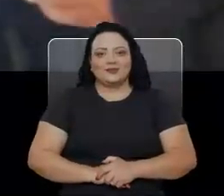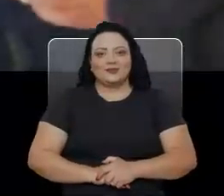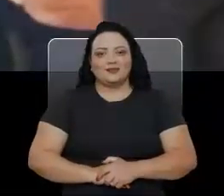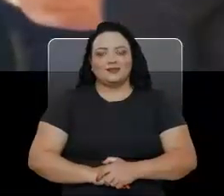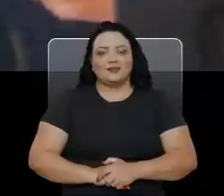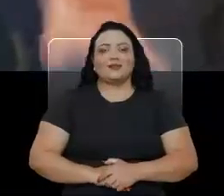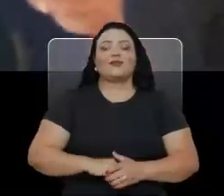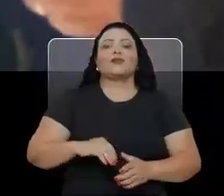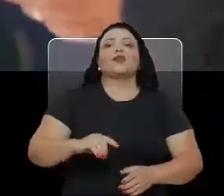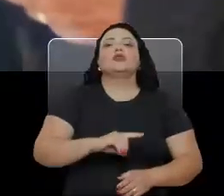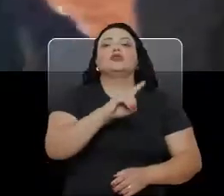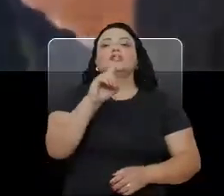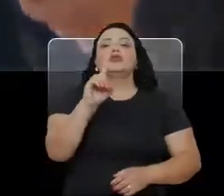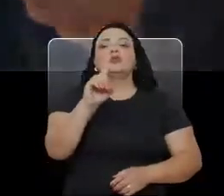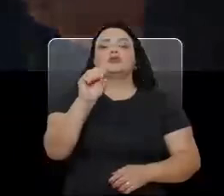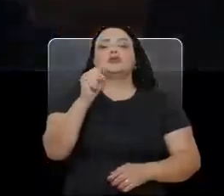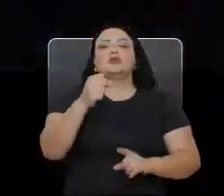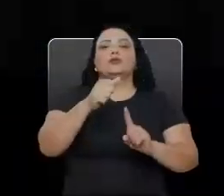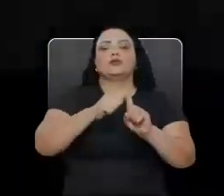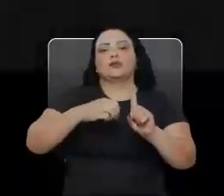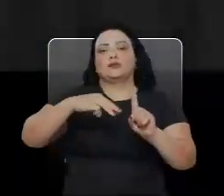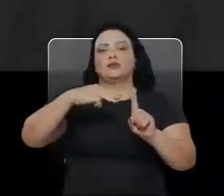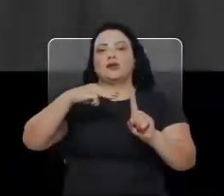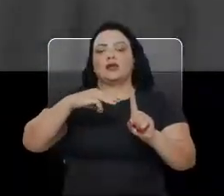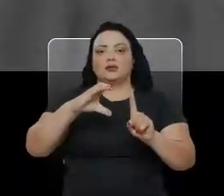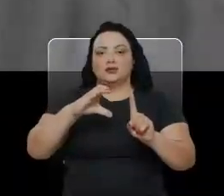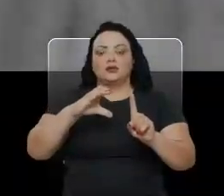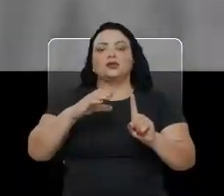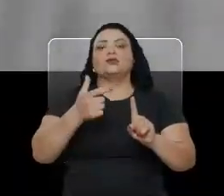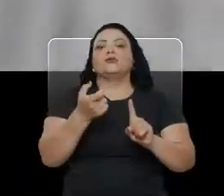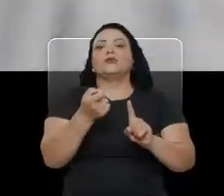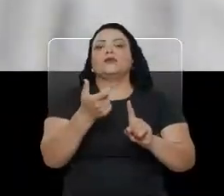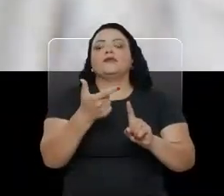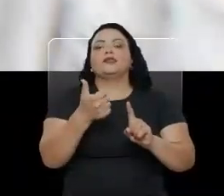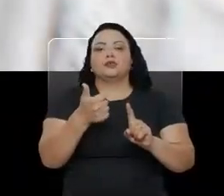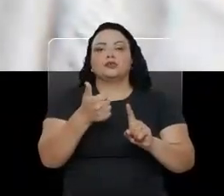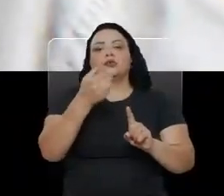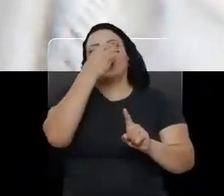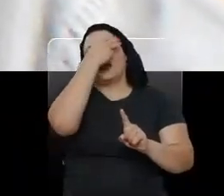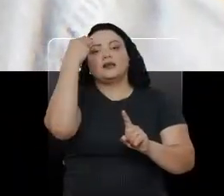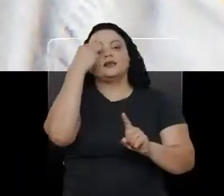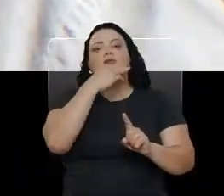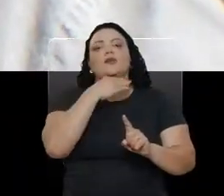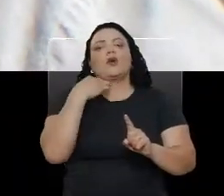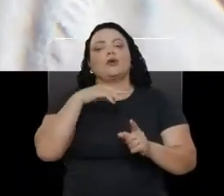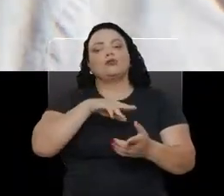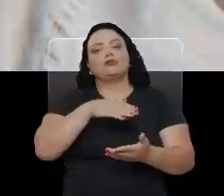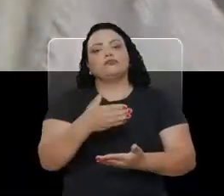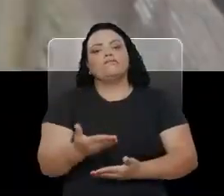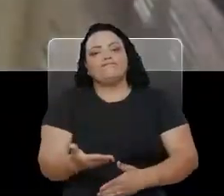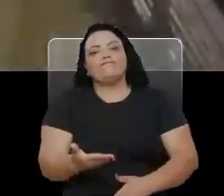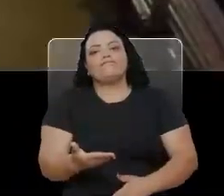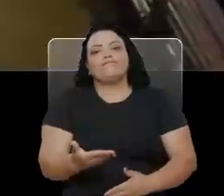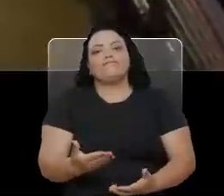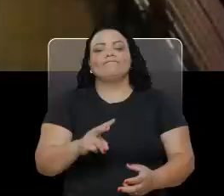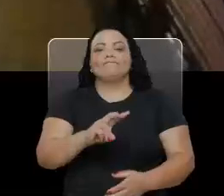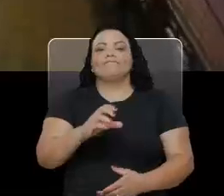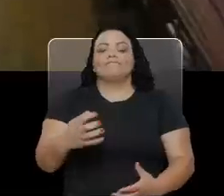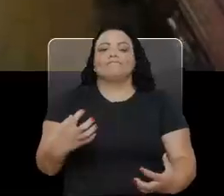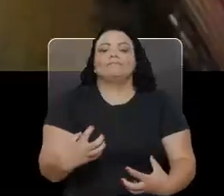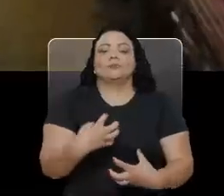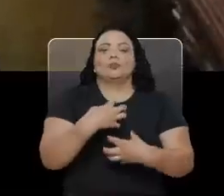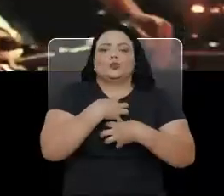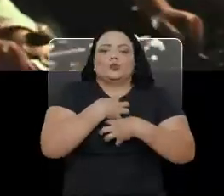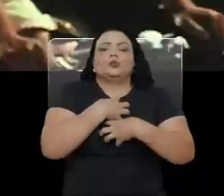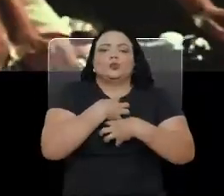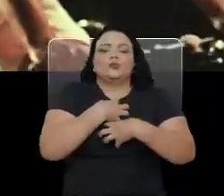Em 18 de março de 2021, Erzeng partiu. Uma cidade emocionada